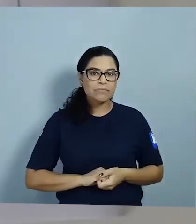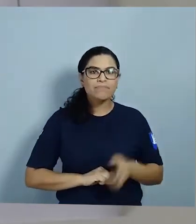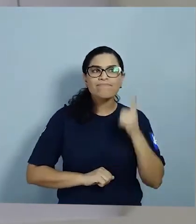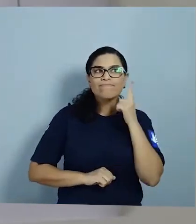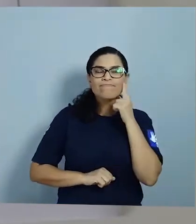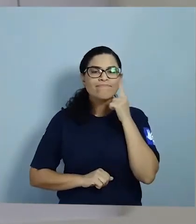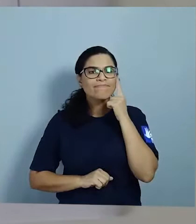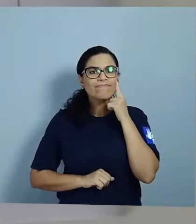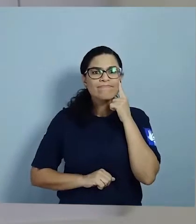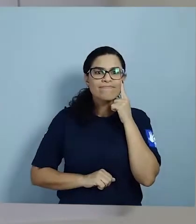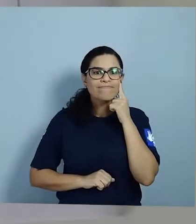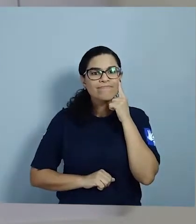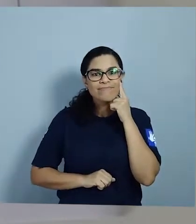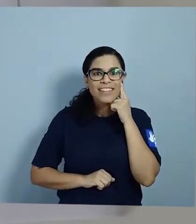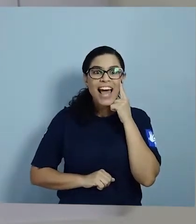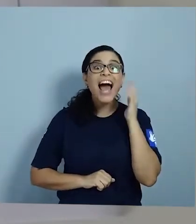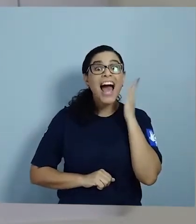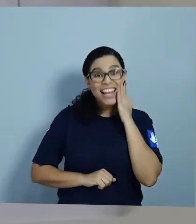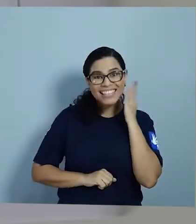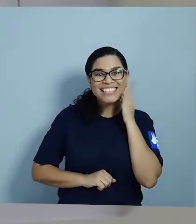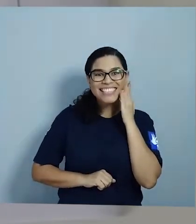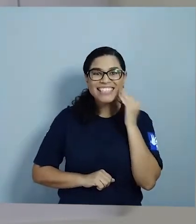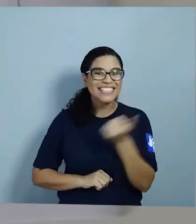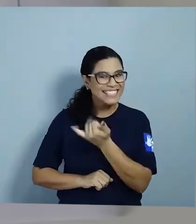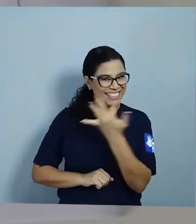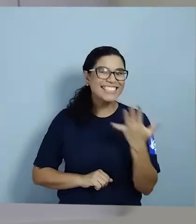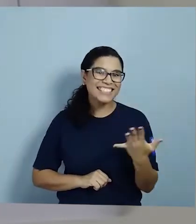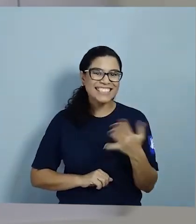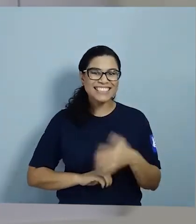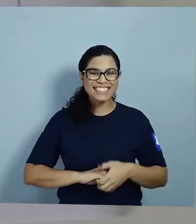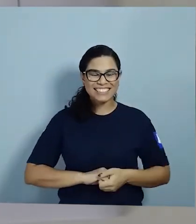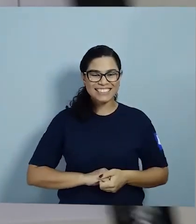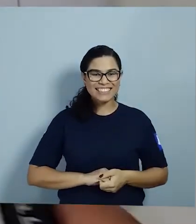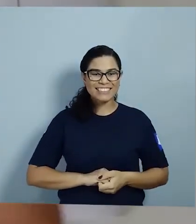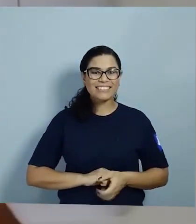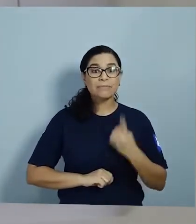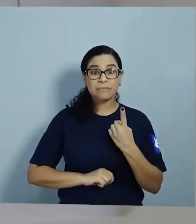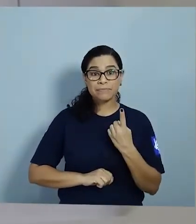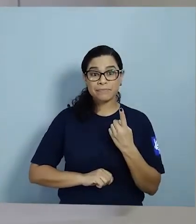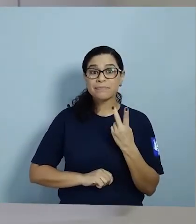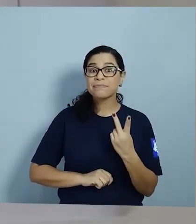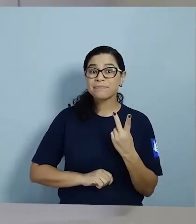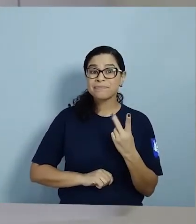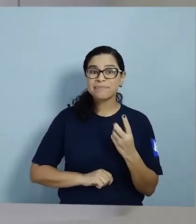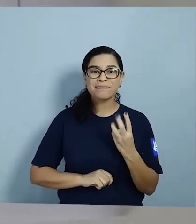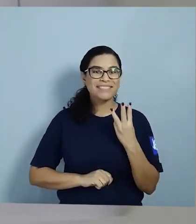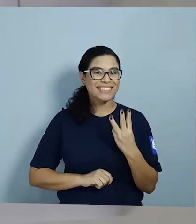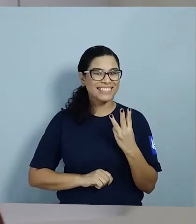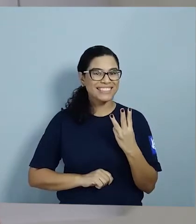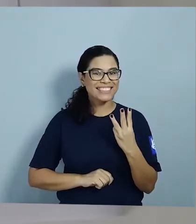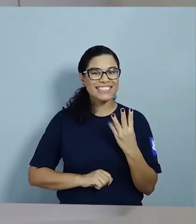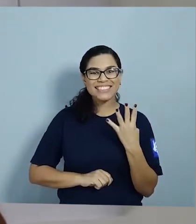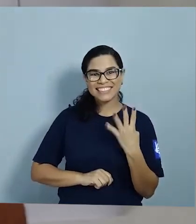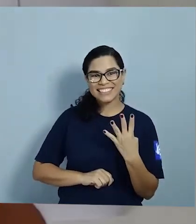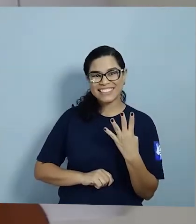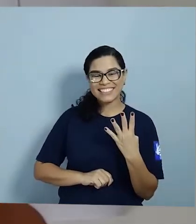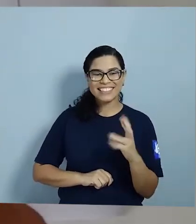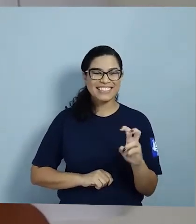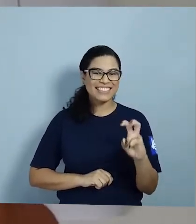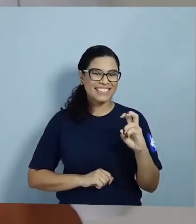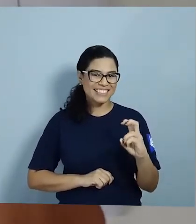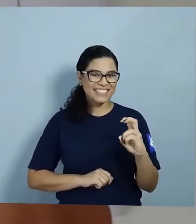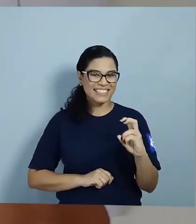Ai agora Deixa eu pensar Ah já sei Vou contar 1, 2, 3,